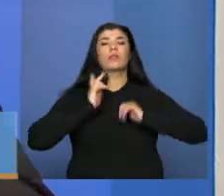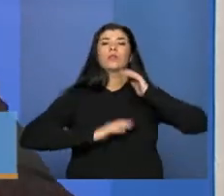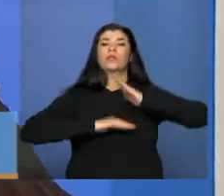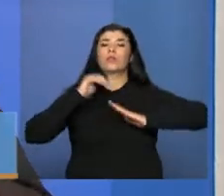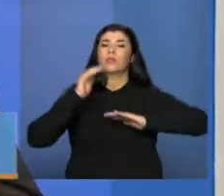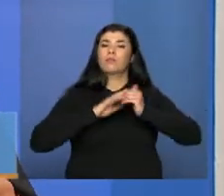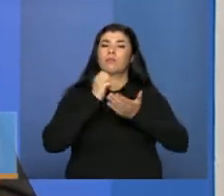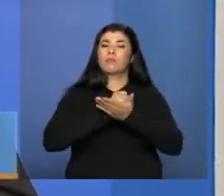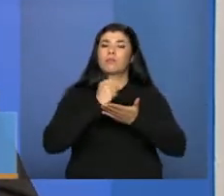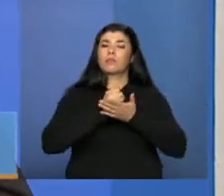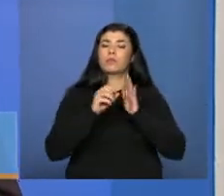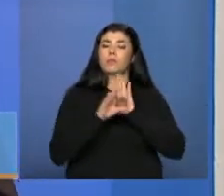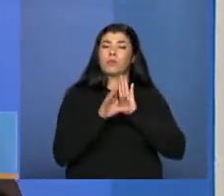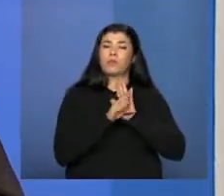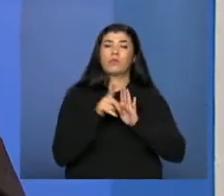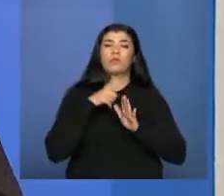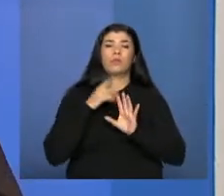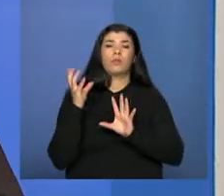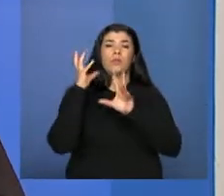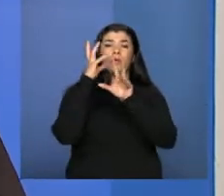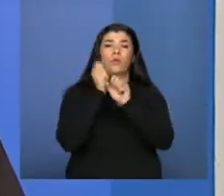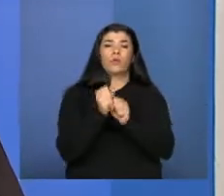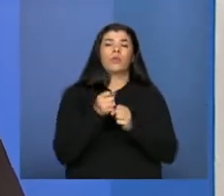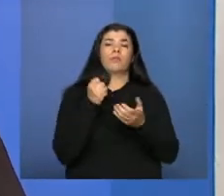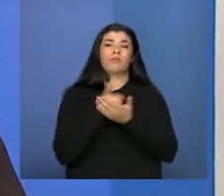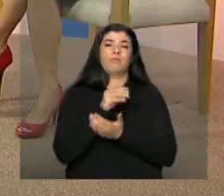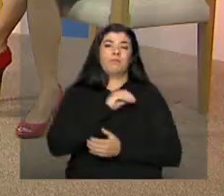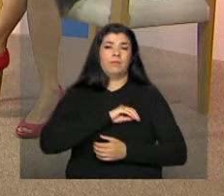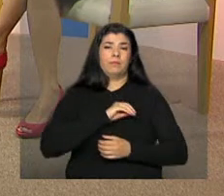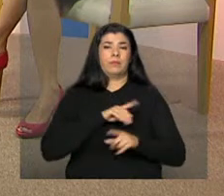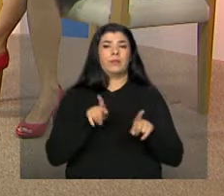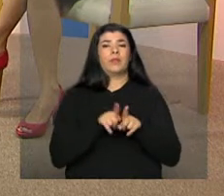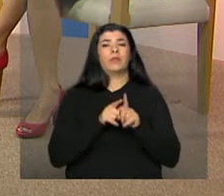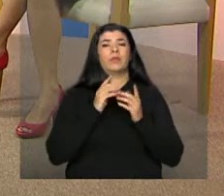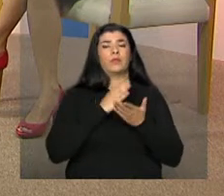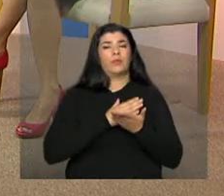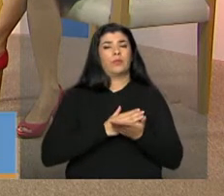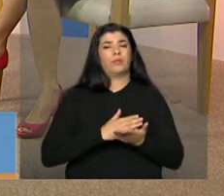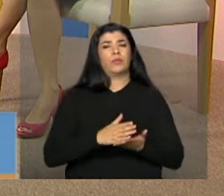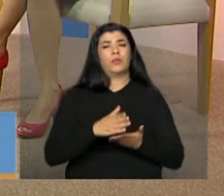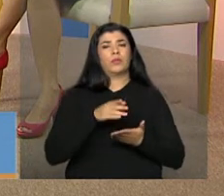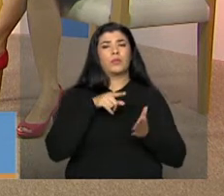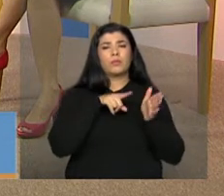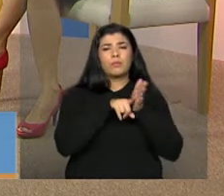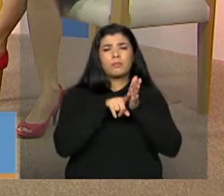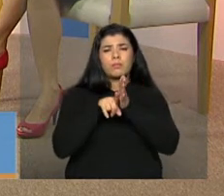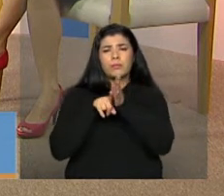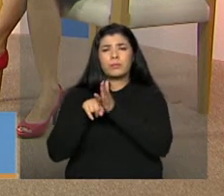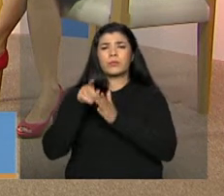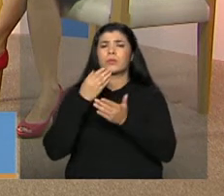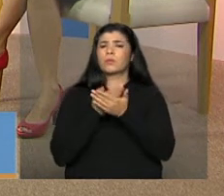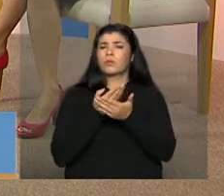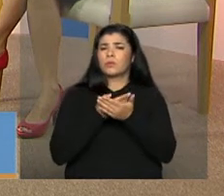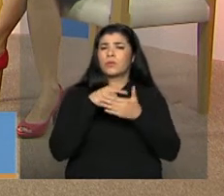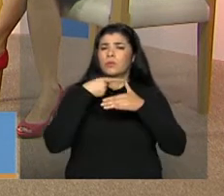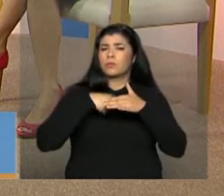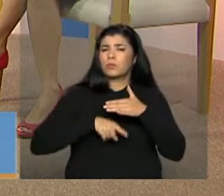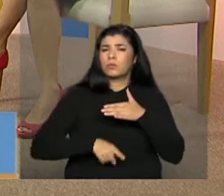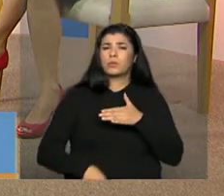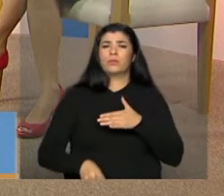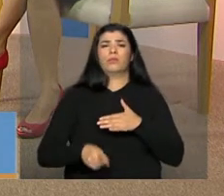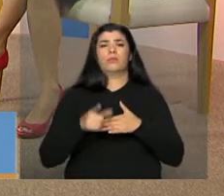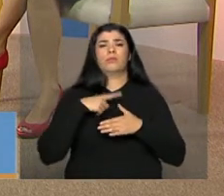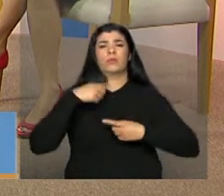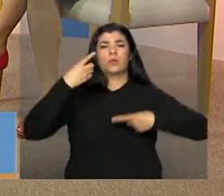importante. Segundo movimento, é que nós estamos aprofundando esse estudo, fazendo uma discussão muito maior, muito mais ampliada,